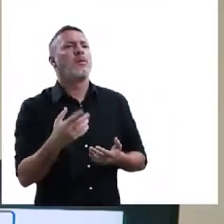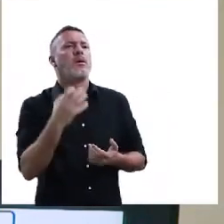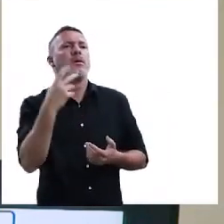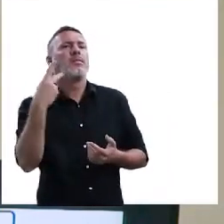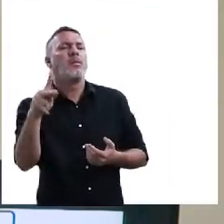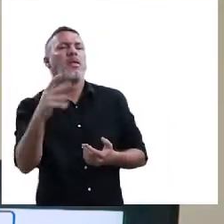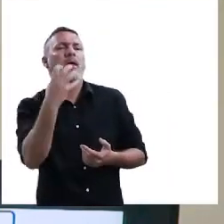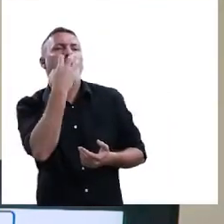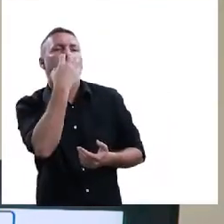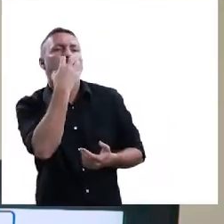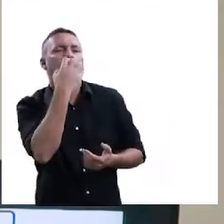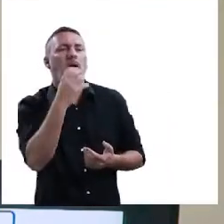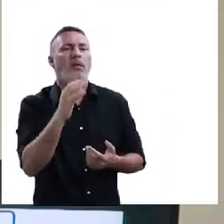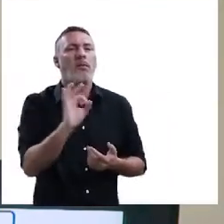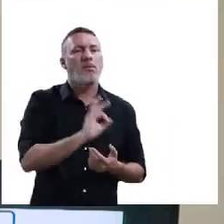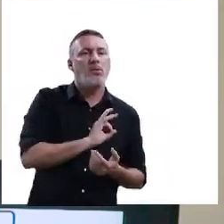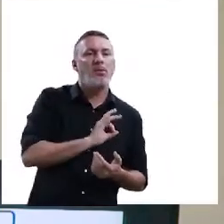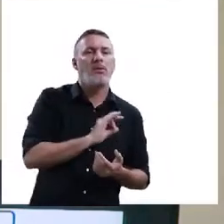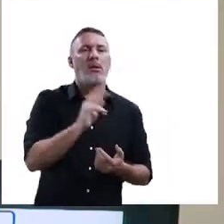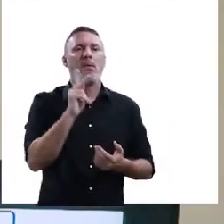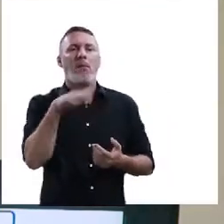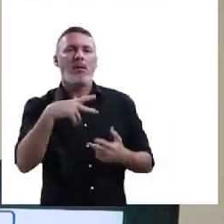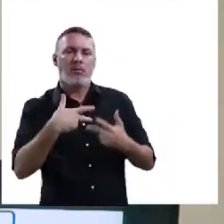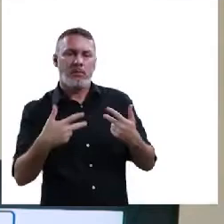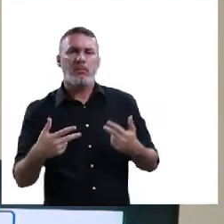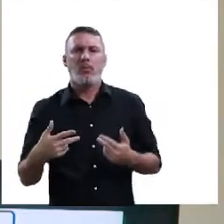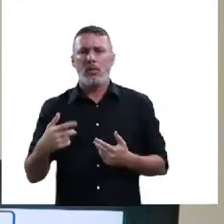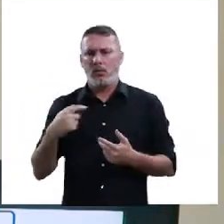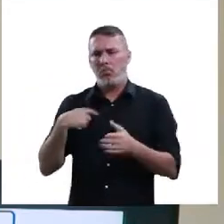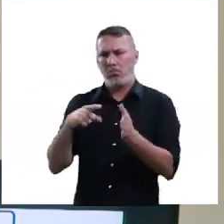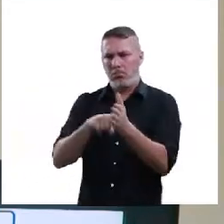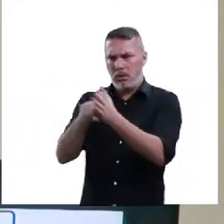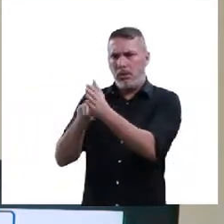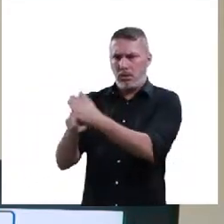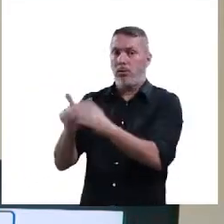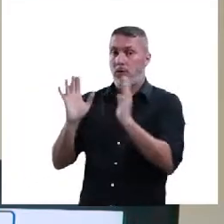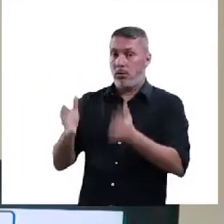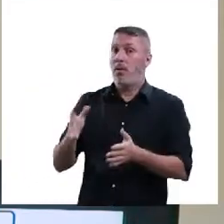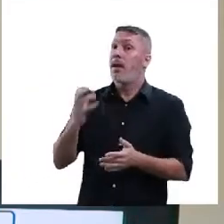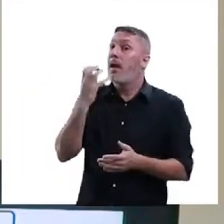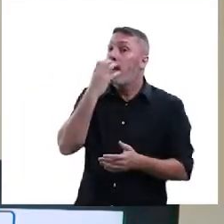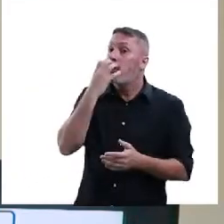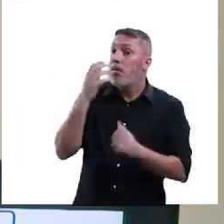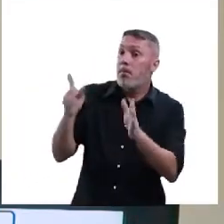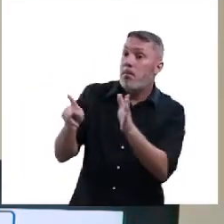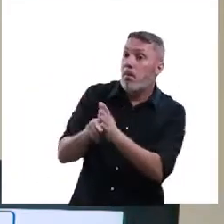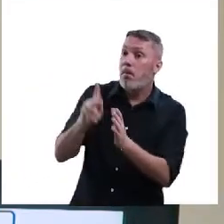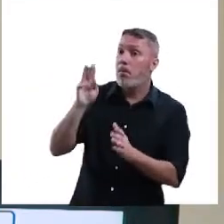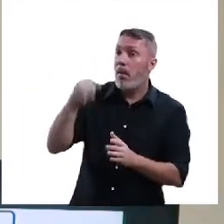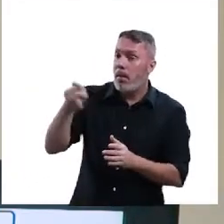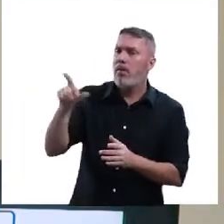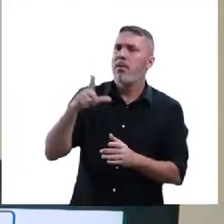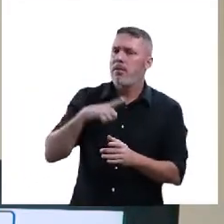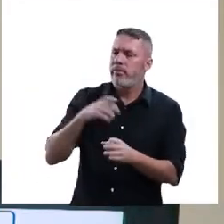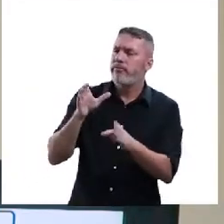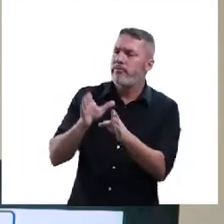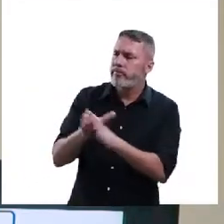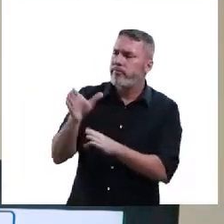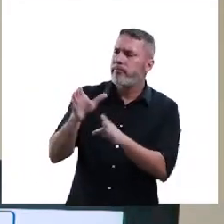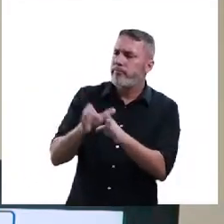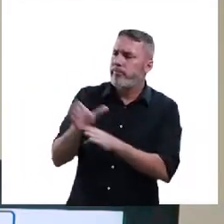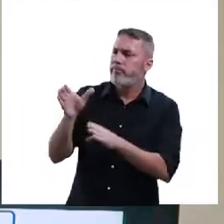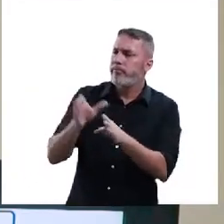trabalho, tá, gente? para não causar nele pânico, para não causar nele estresse, ele tem um trabalho fundamental,